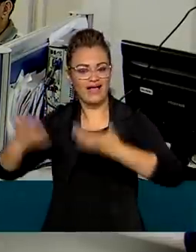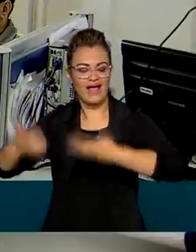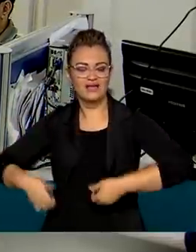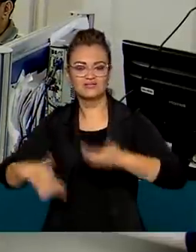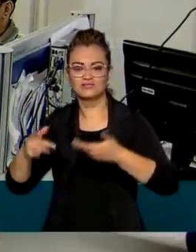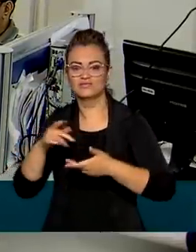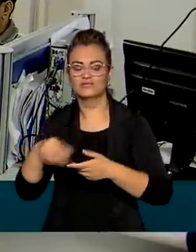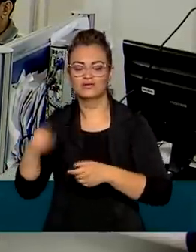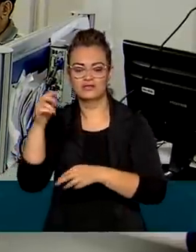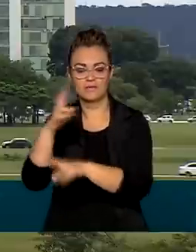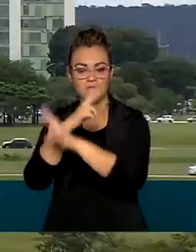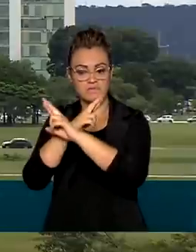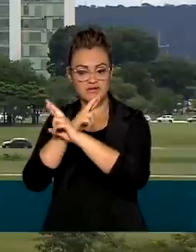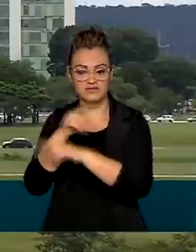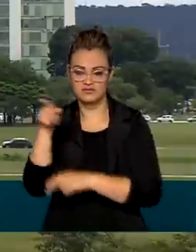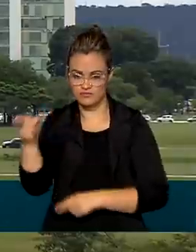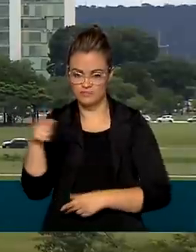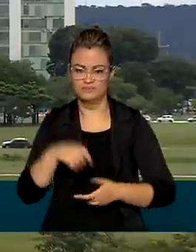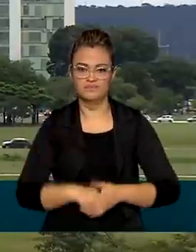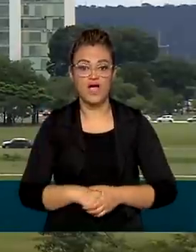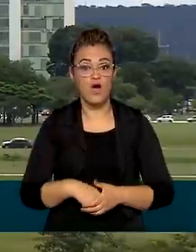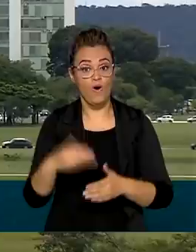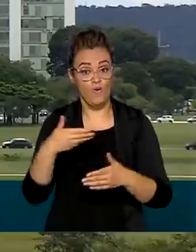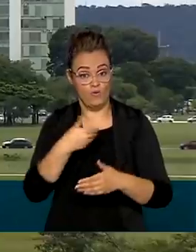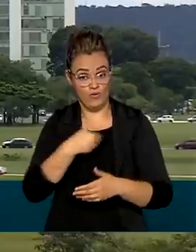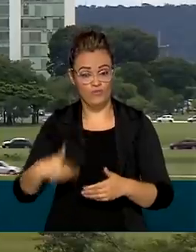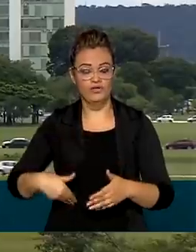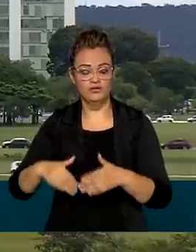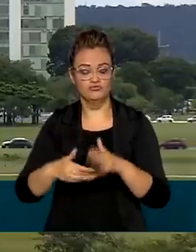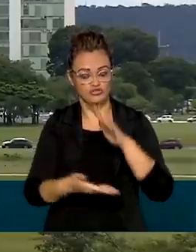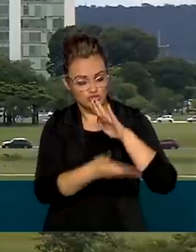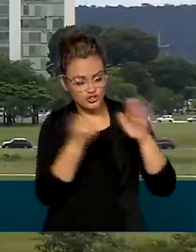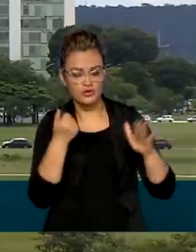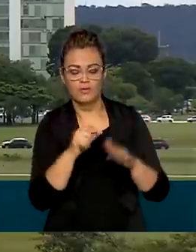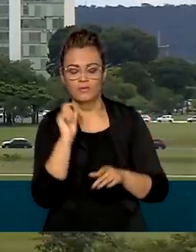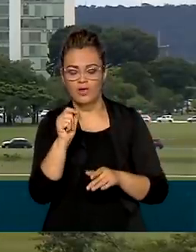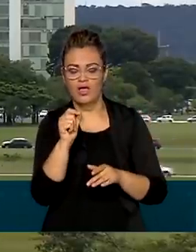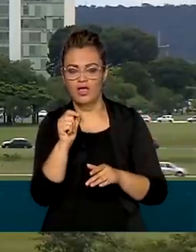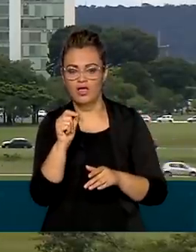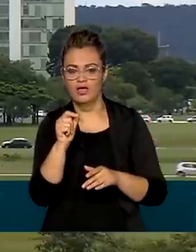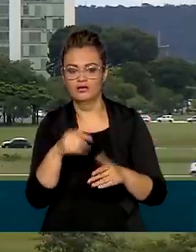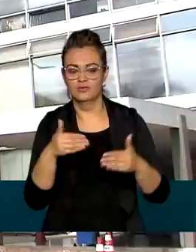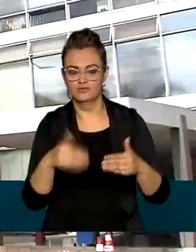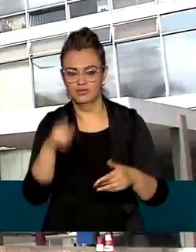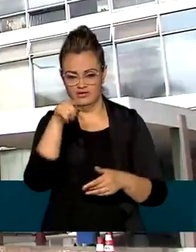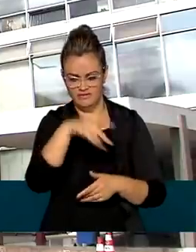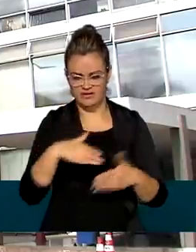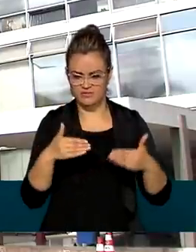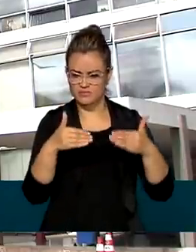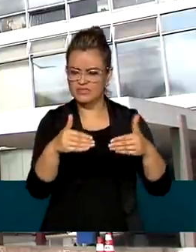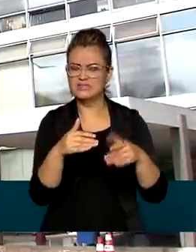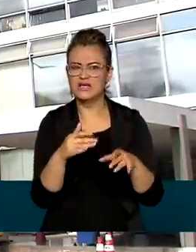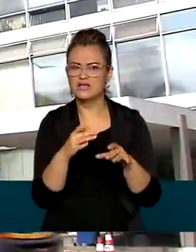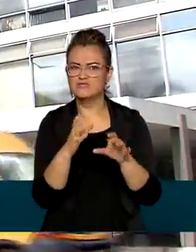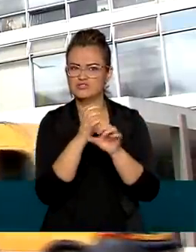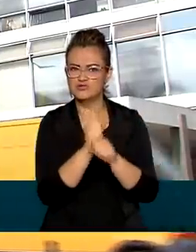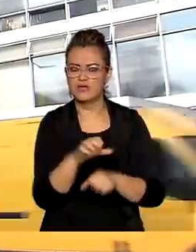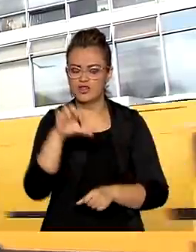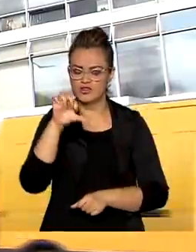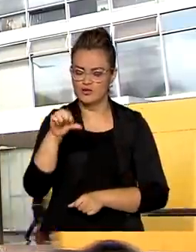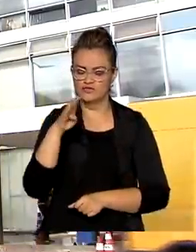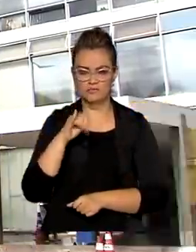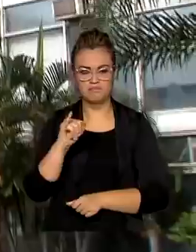como a Previdência Social. O governo também fez um bloqueio adicional no orçamento dos ministérios, que soma mais de 9